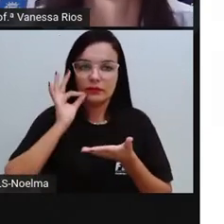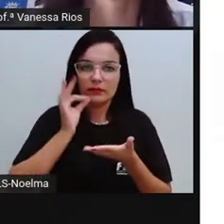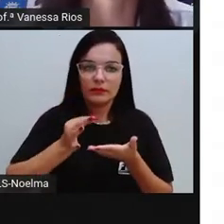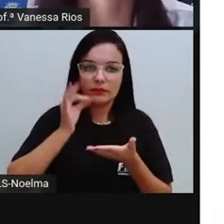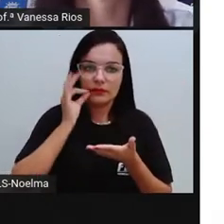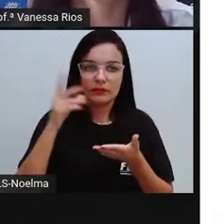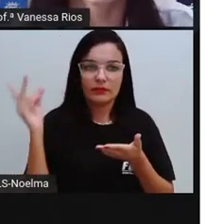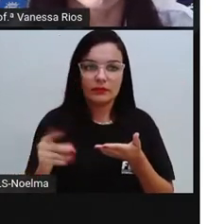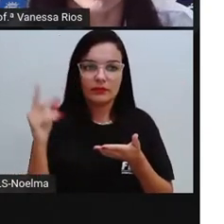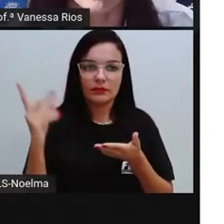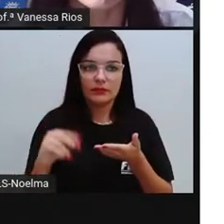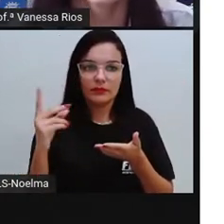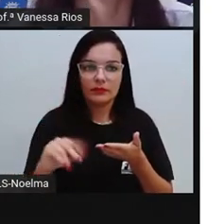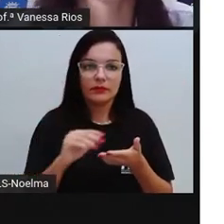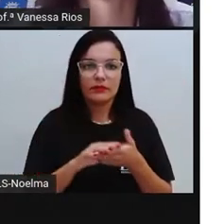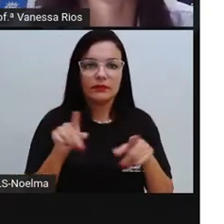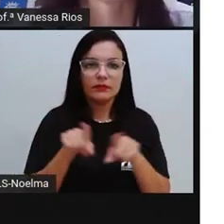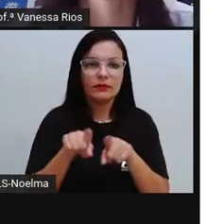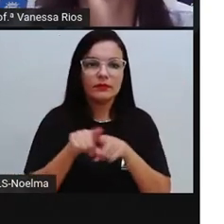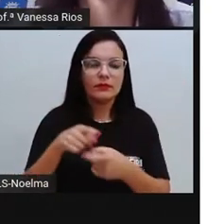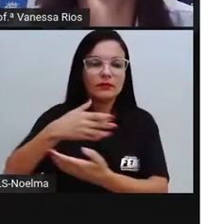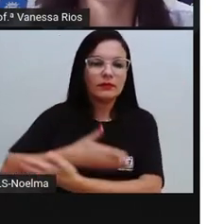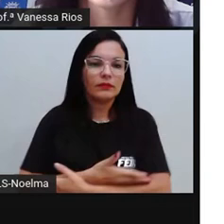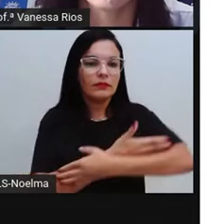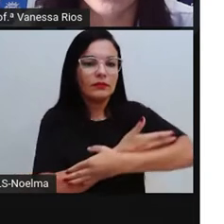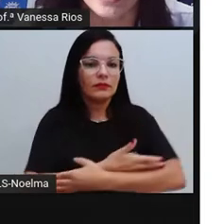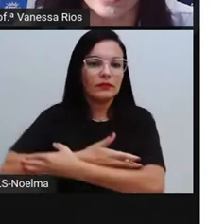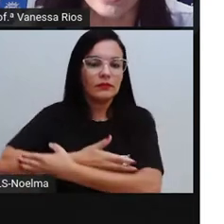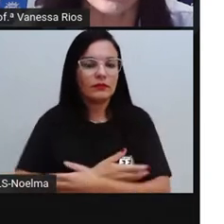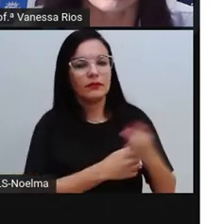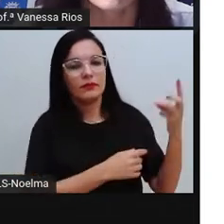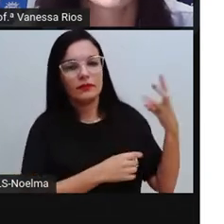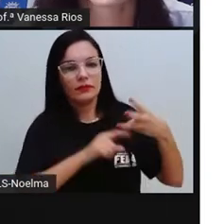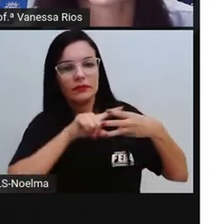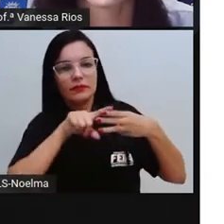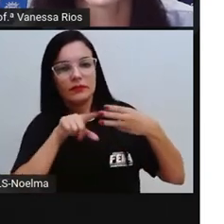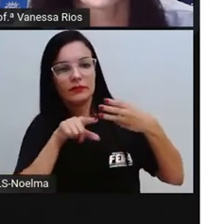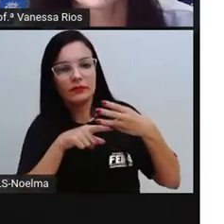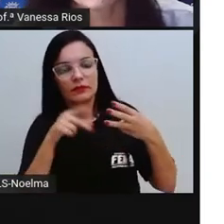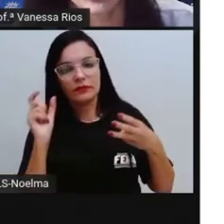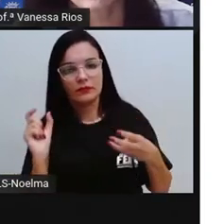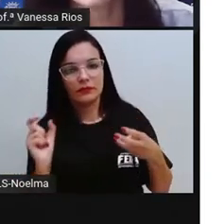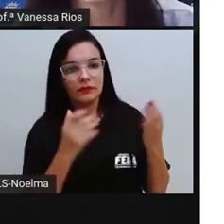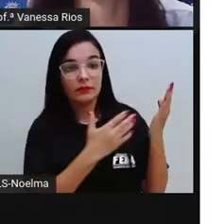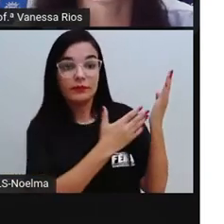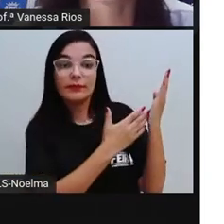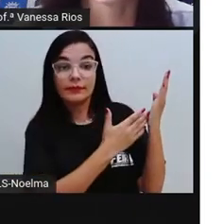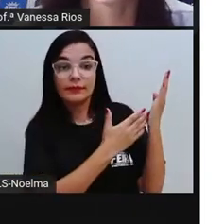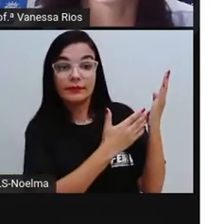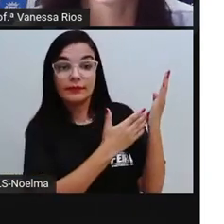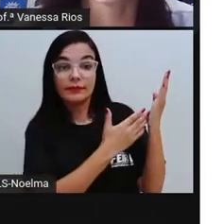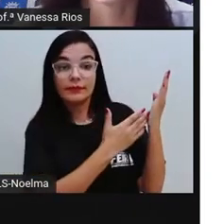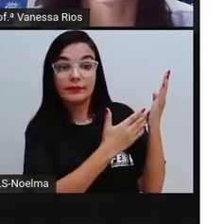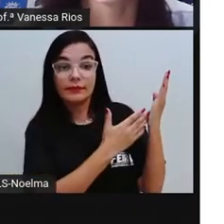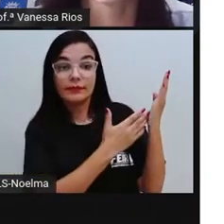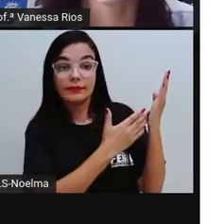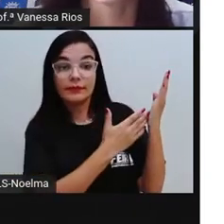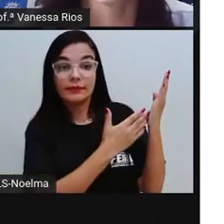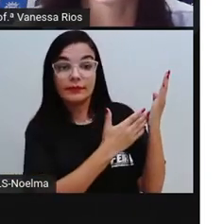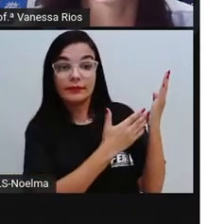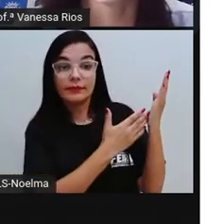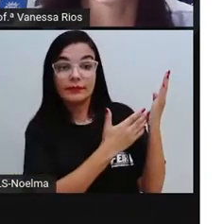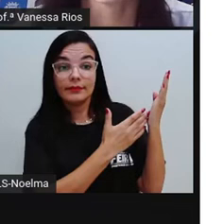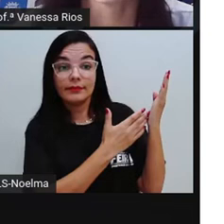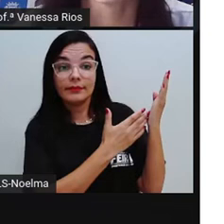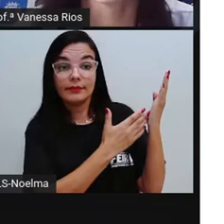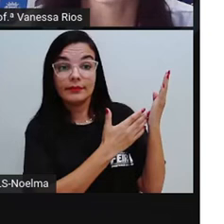a palavra cipó e a palavra bebê. Lembrei que a Pró falou do acento agudo e do acento cipó e do cipó e